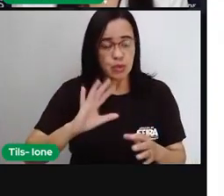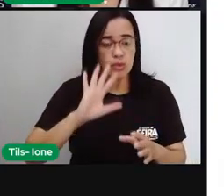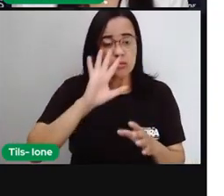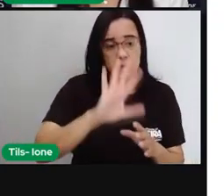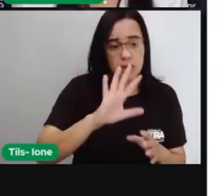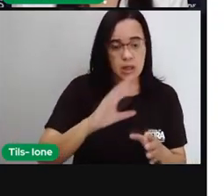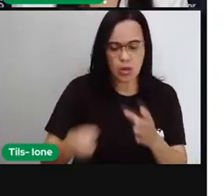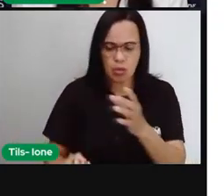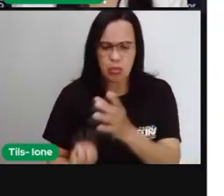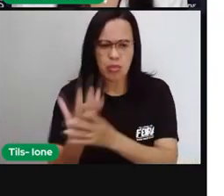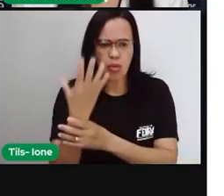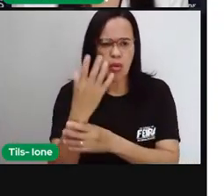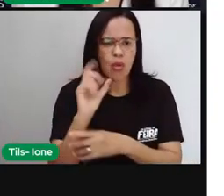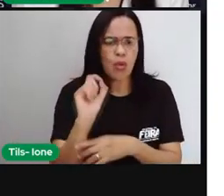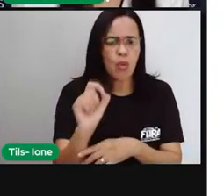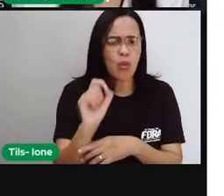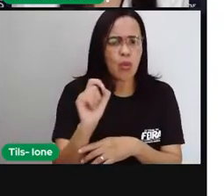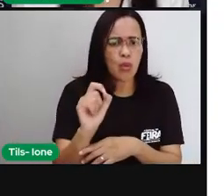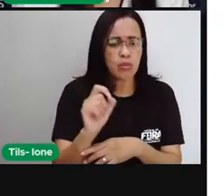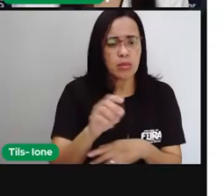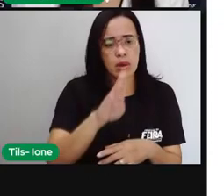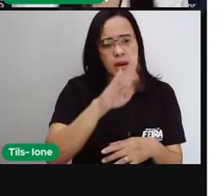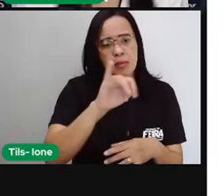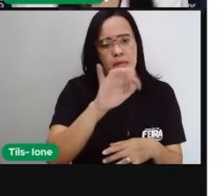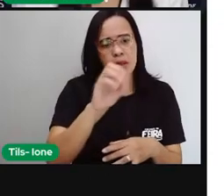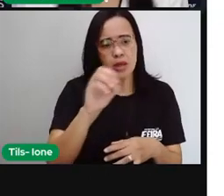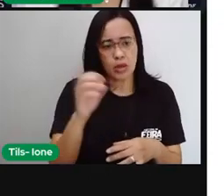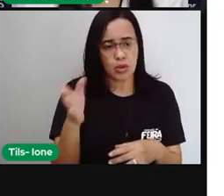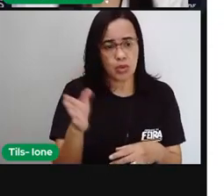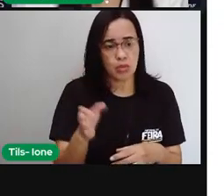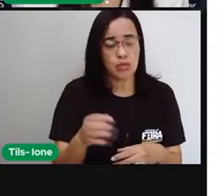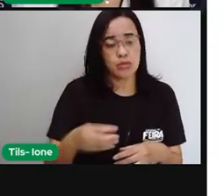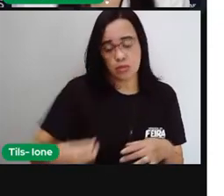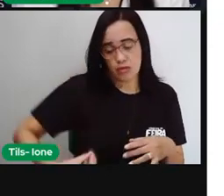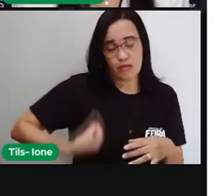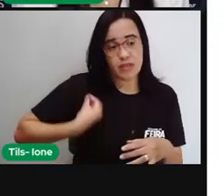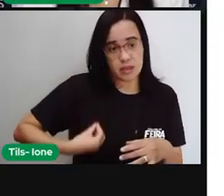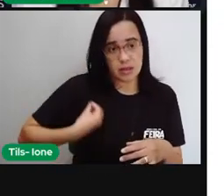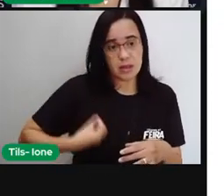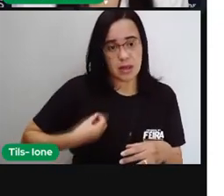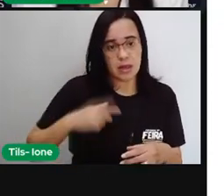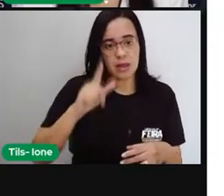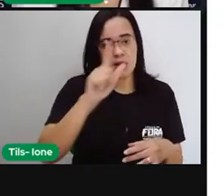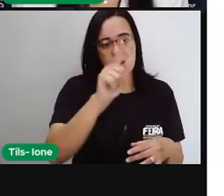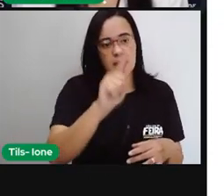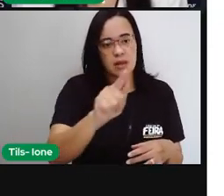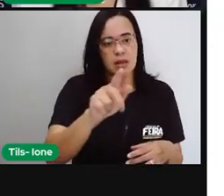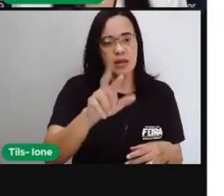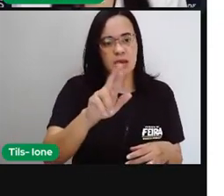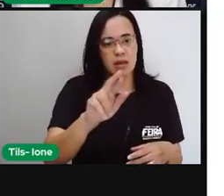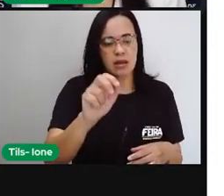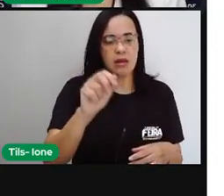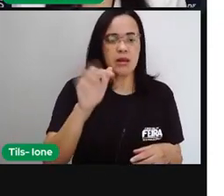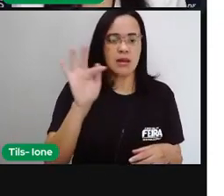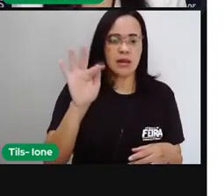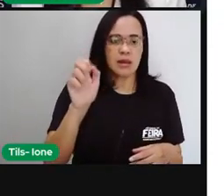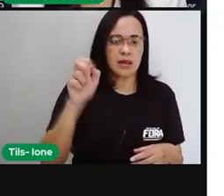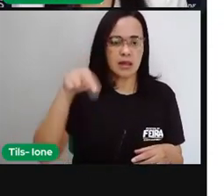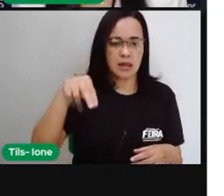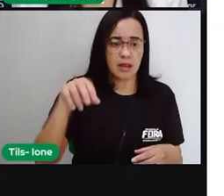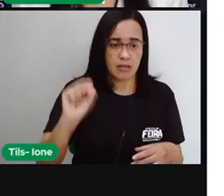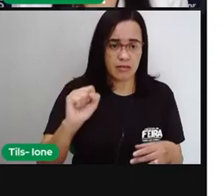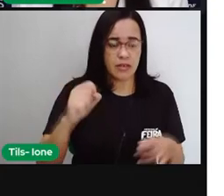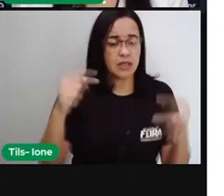duas palavras gregas. Bios significa vida e grafem significa escrever.